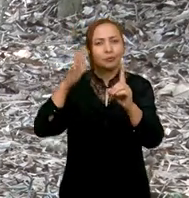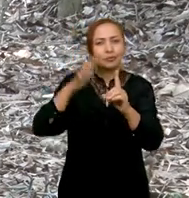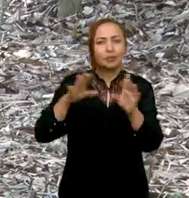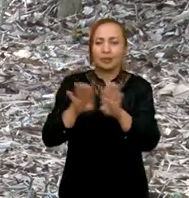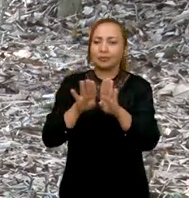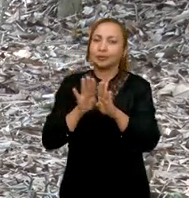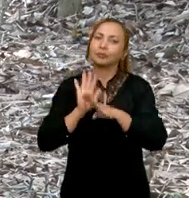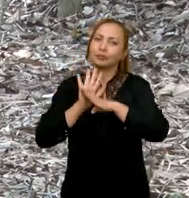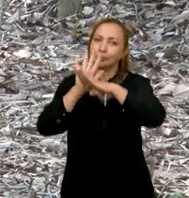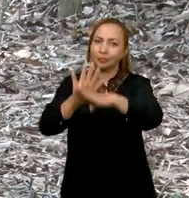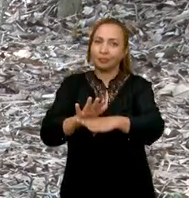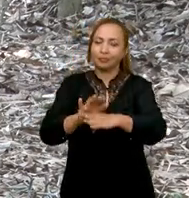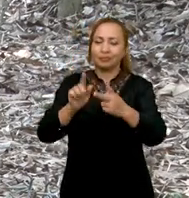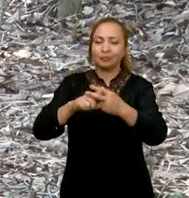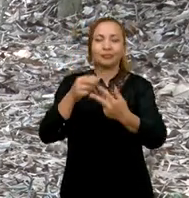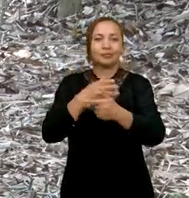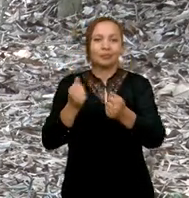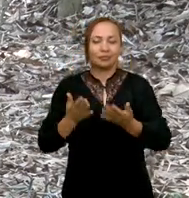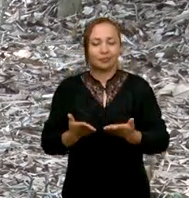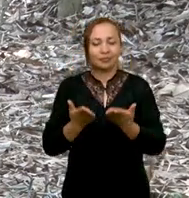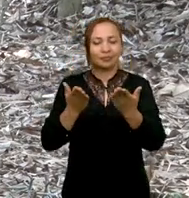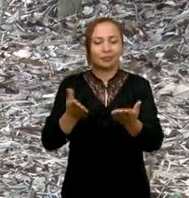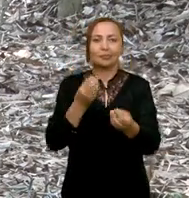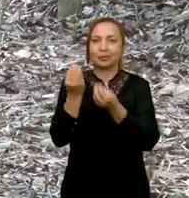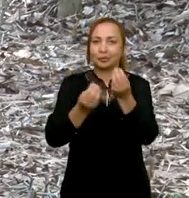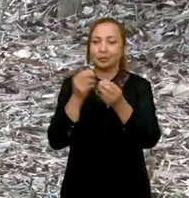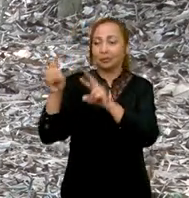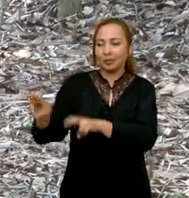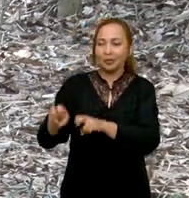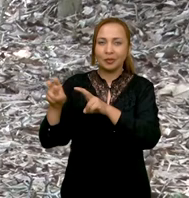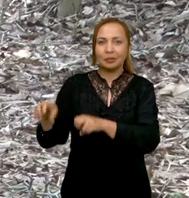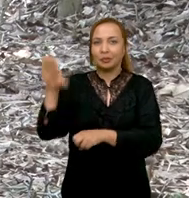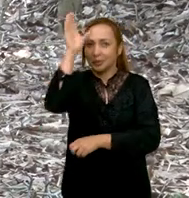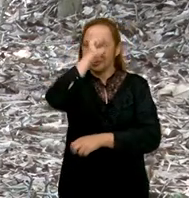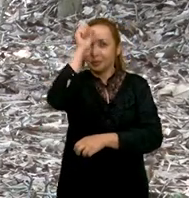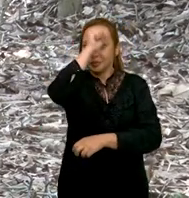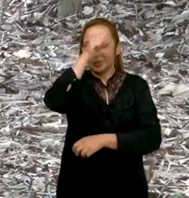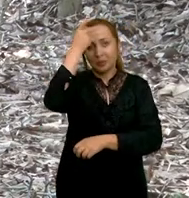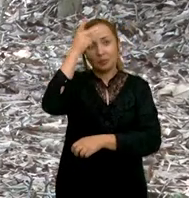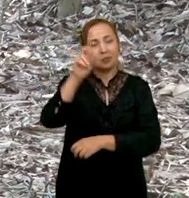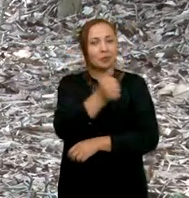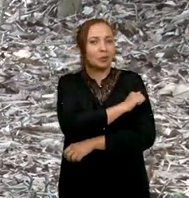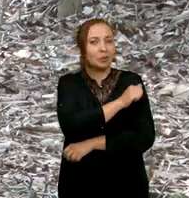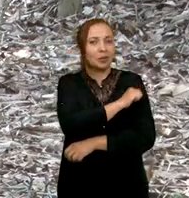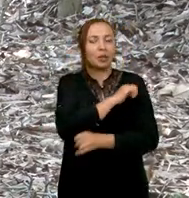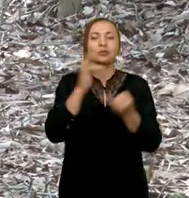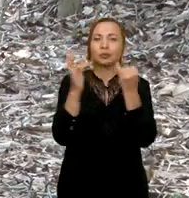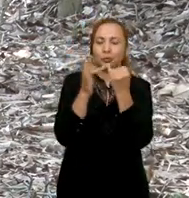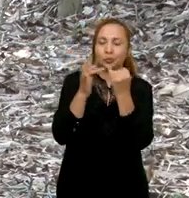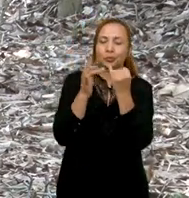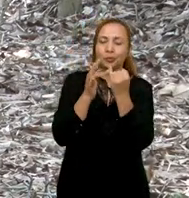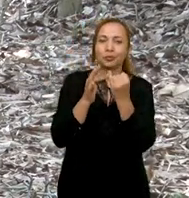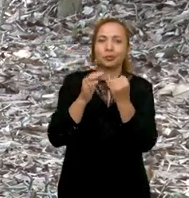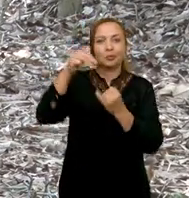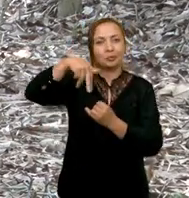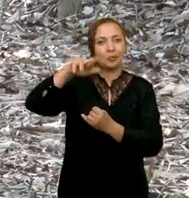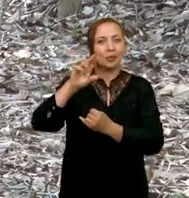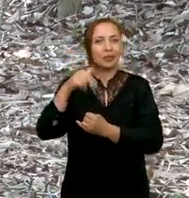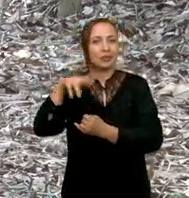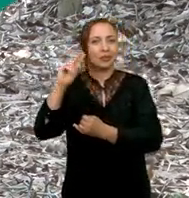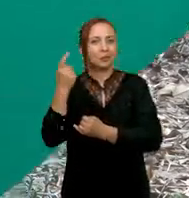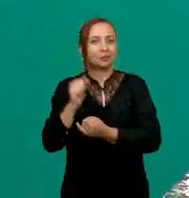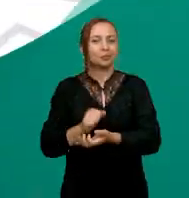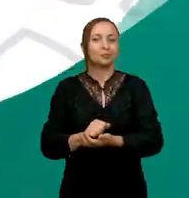incentiva e auxilia a produção, servindo como campo de aprendizado para os alunos do Instituto Federal do Maranhão.